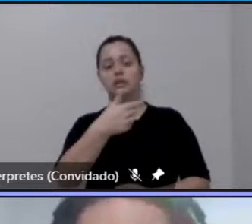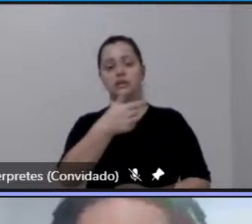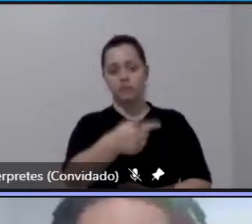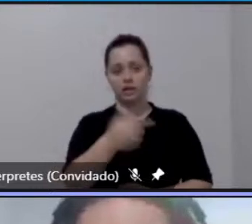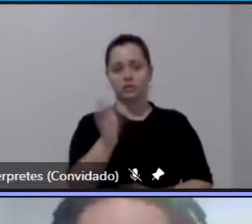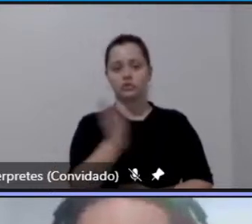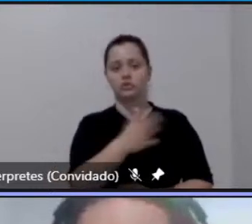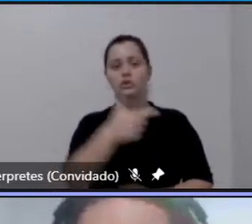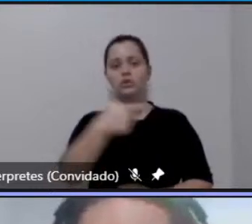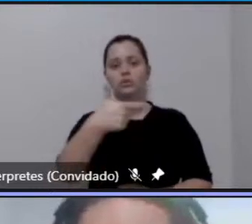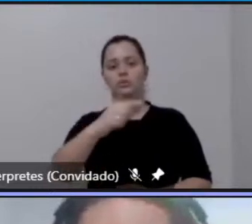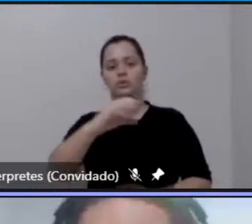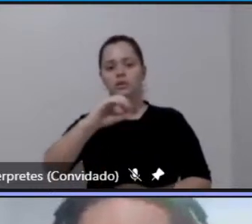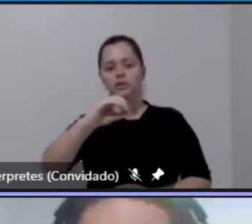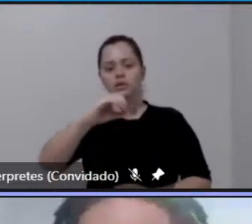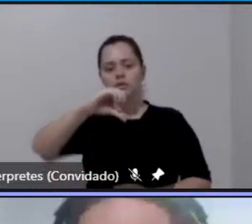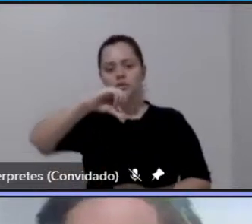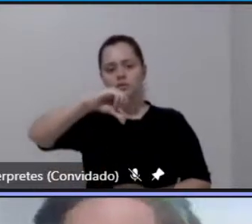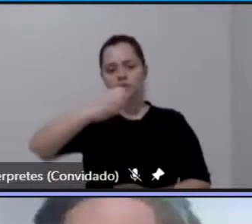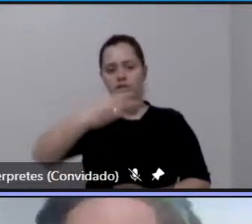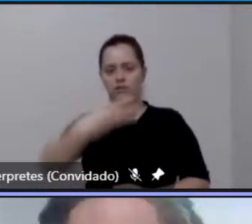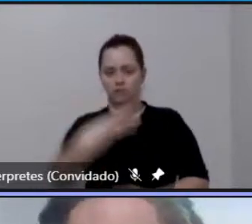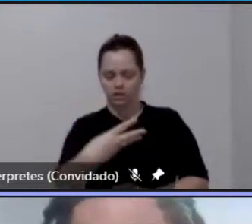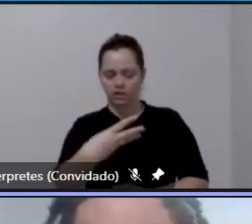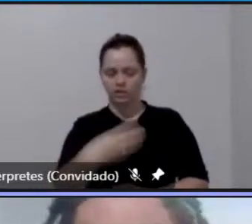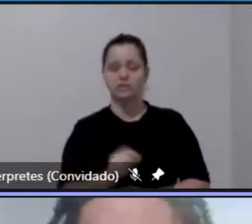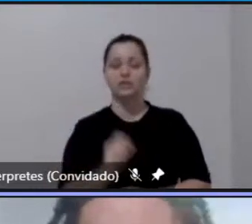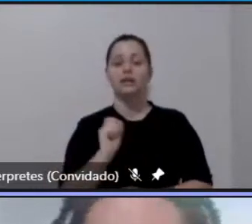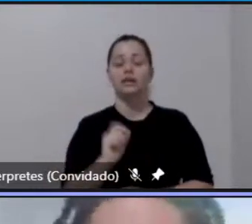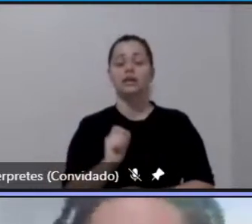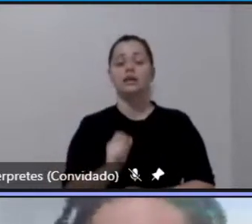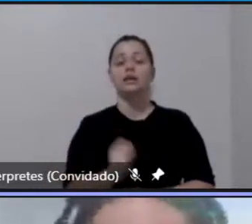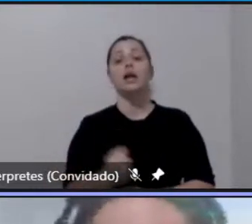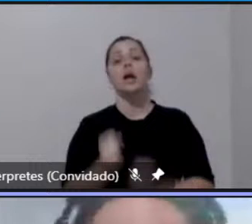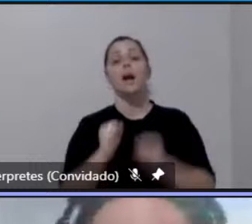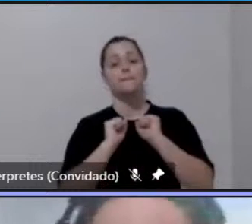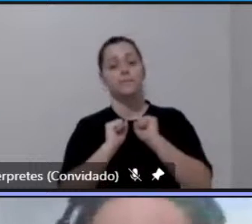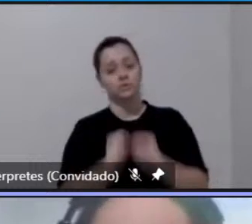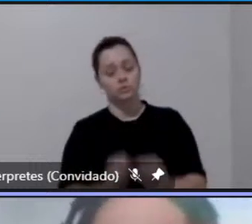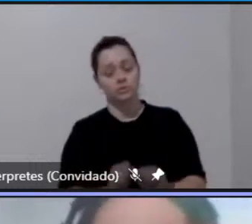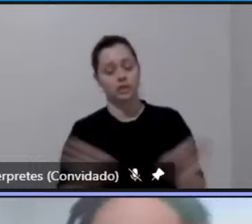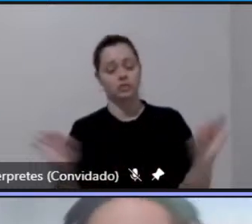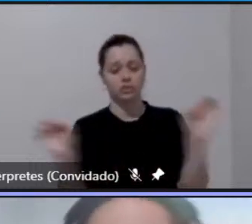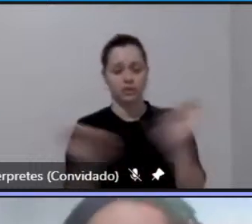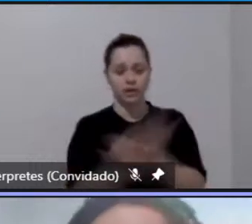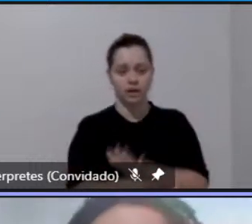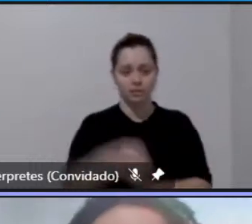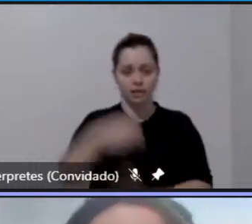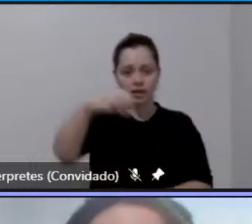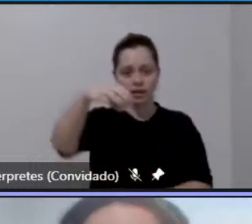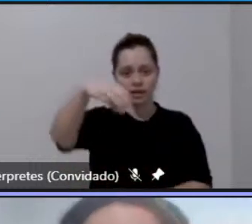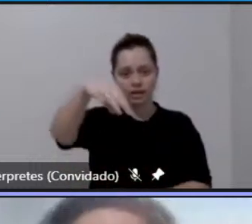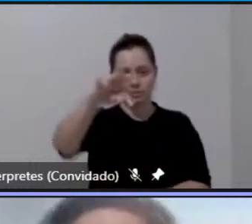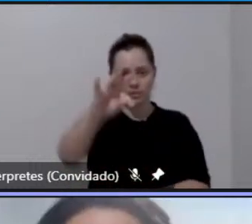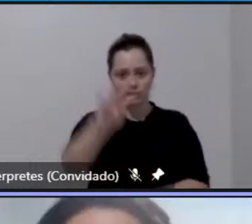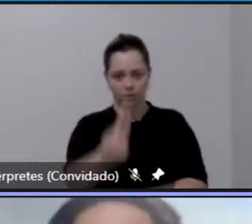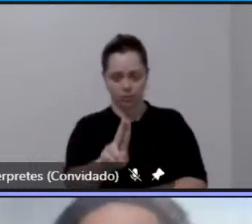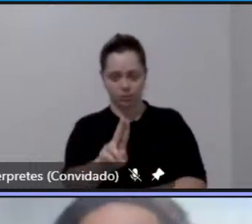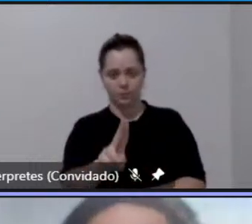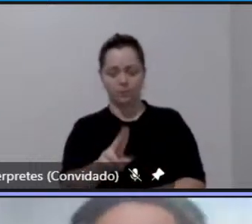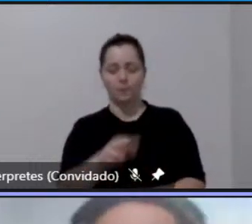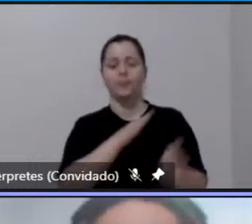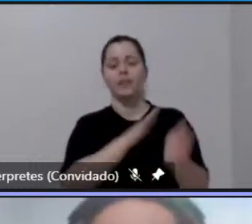trouxe a possibilidade de extinção da MTU e a passagem